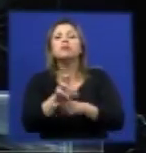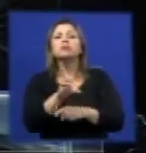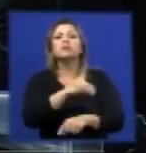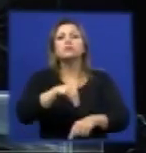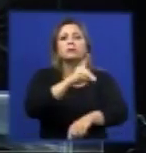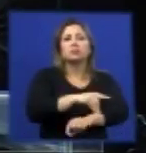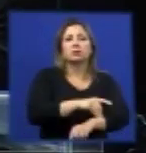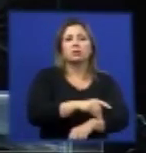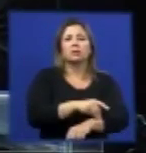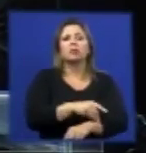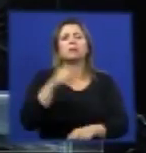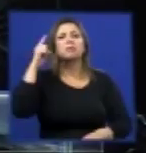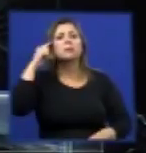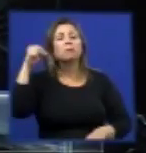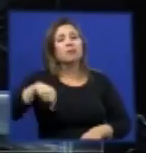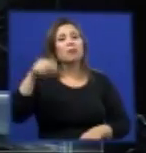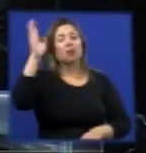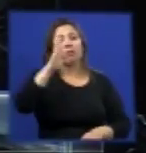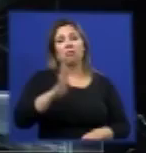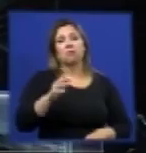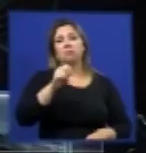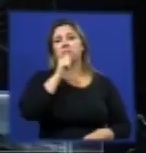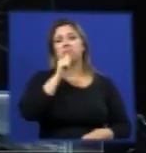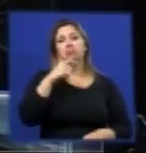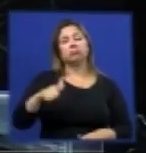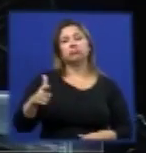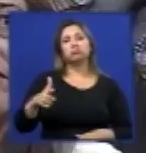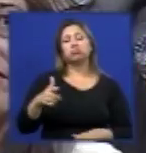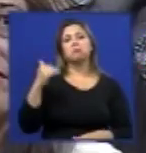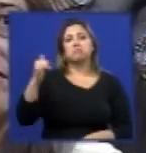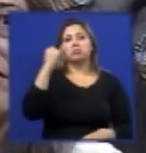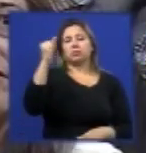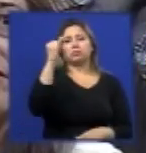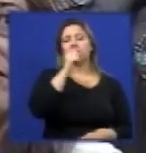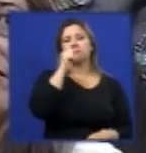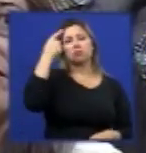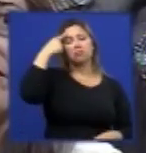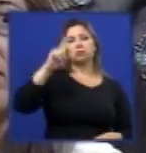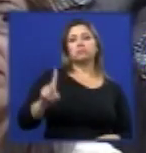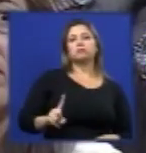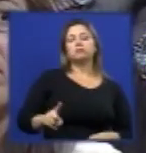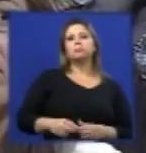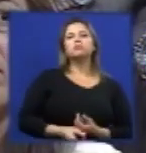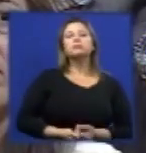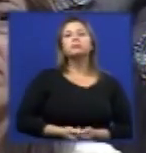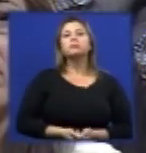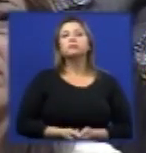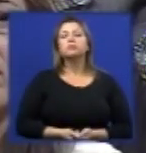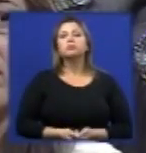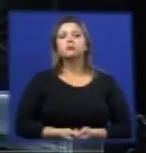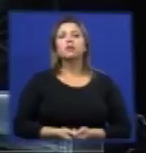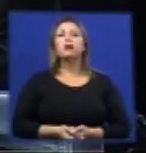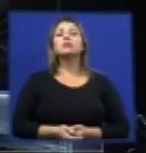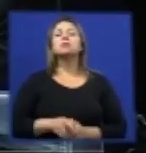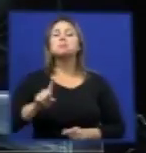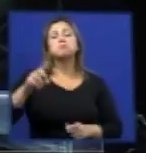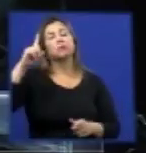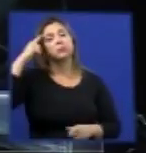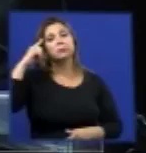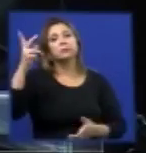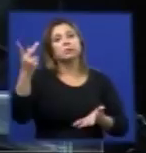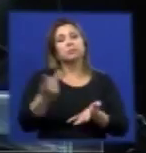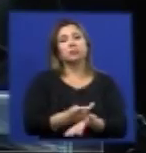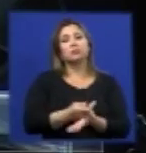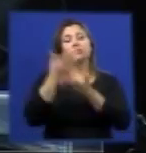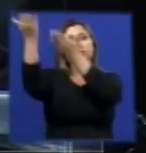não se demonstra como um importante vetor não temos essa ainda essa afirmação mas ele muito provavelmente foi